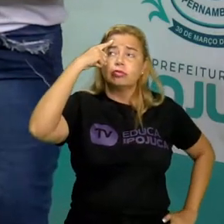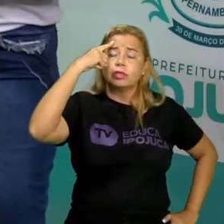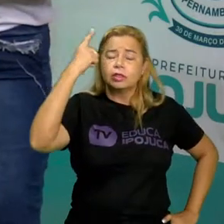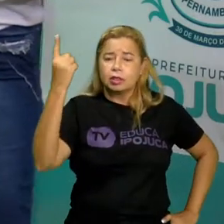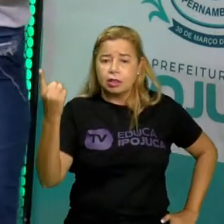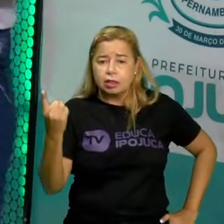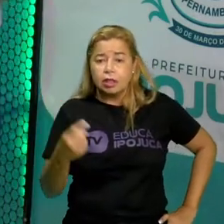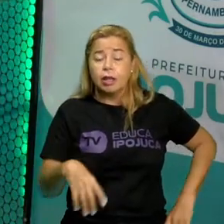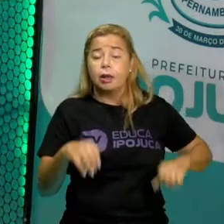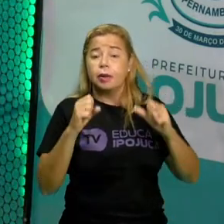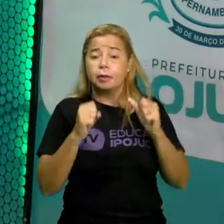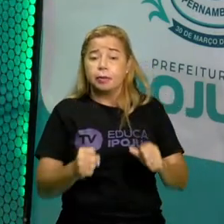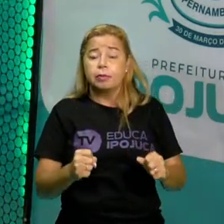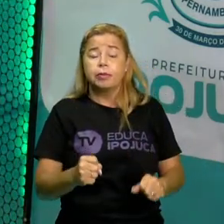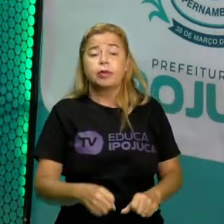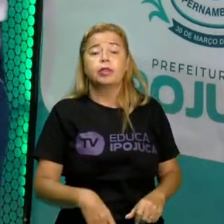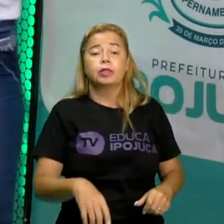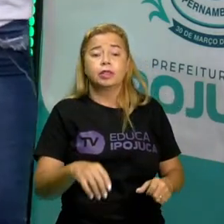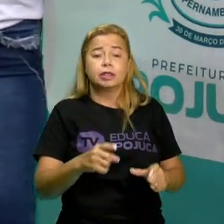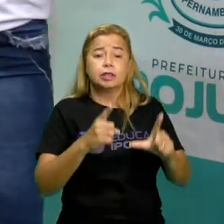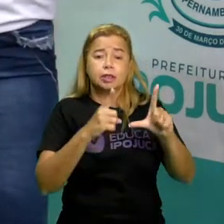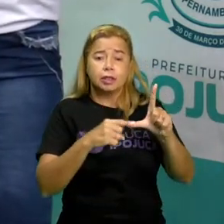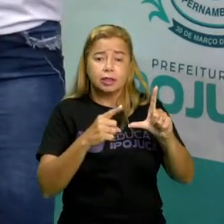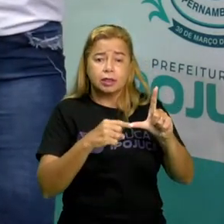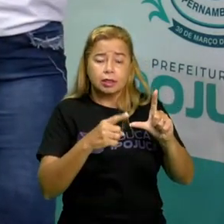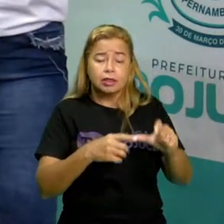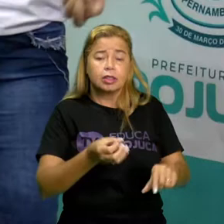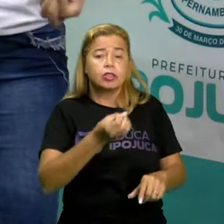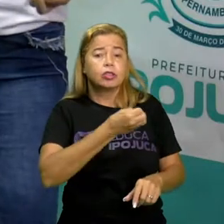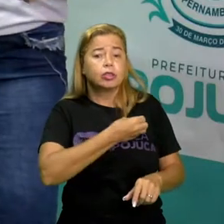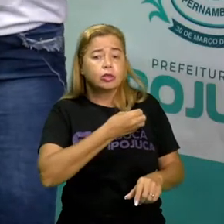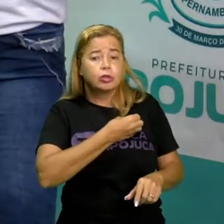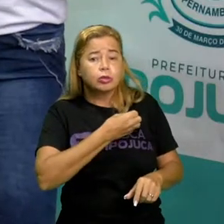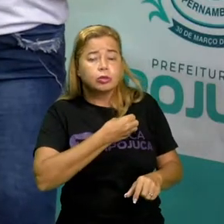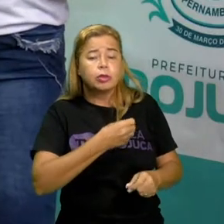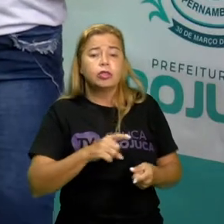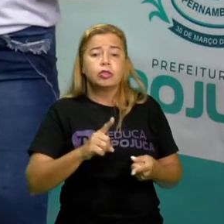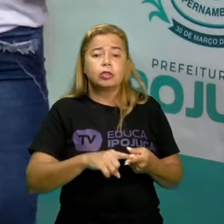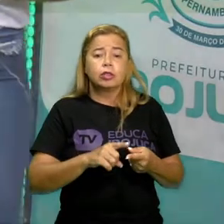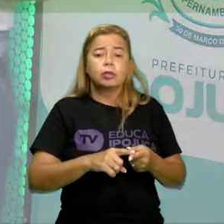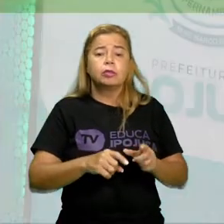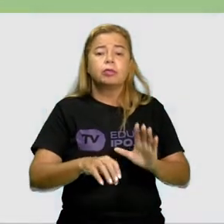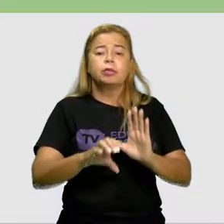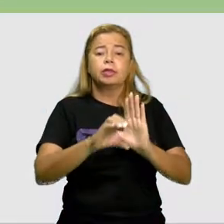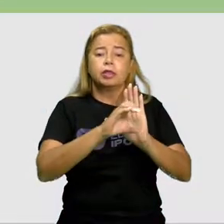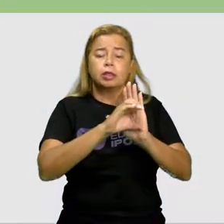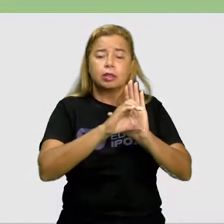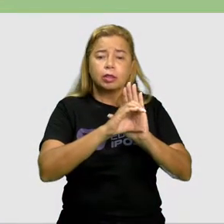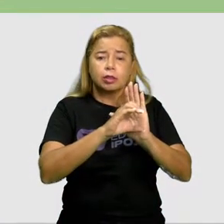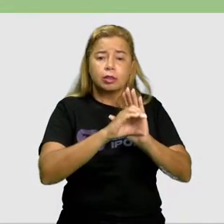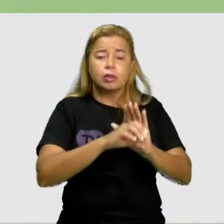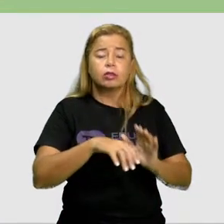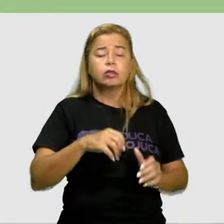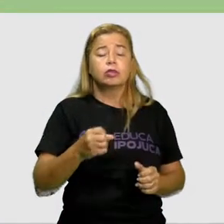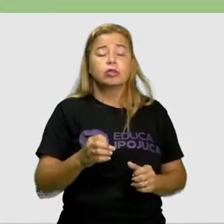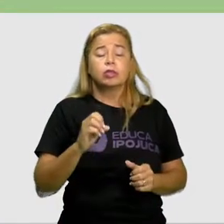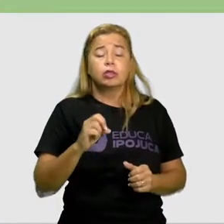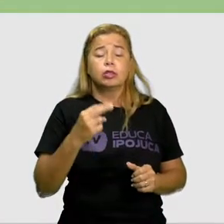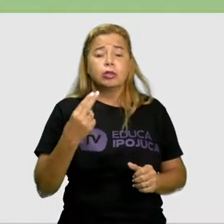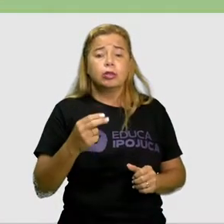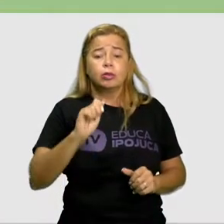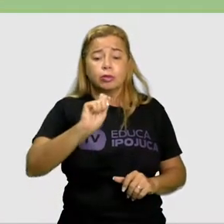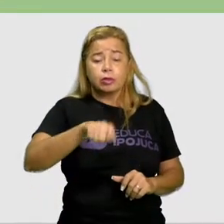letras por número ou outros sinais e símbolos nós temos aqui as letras